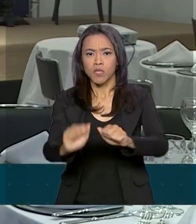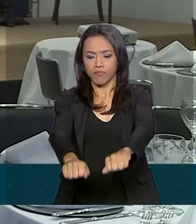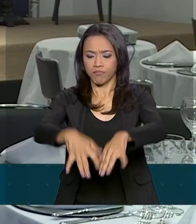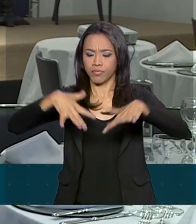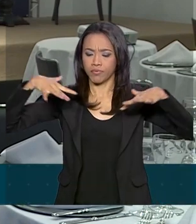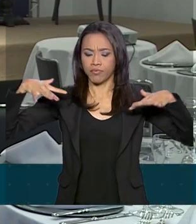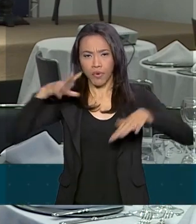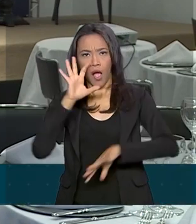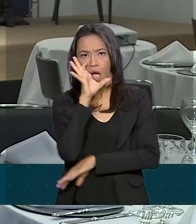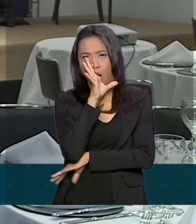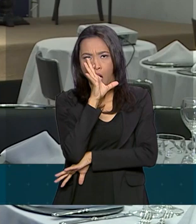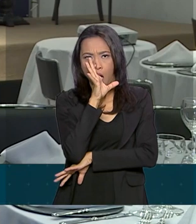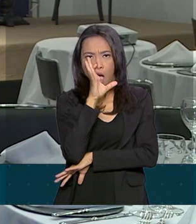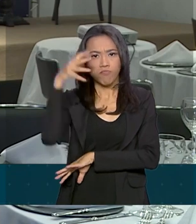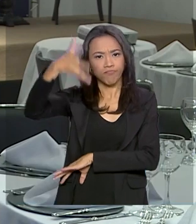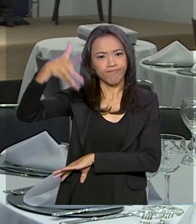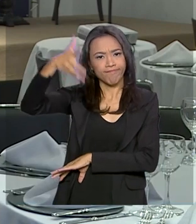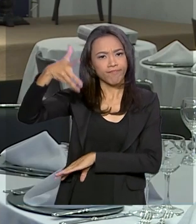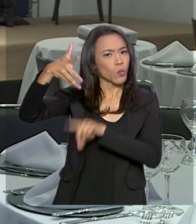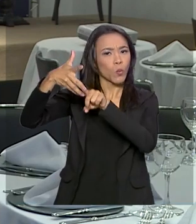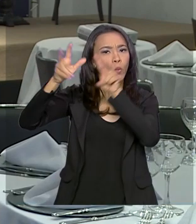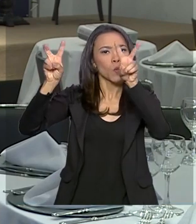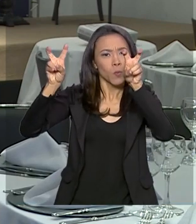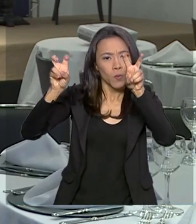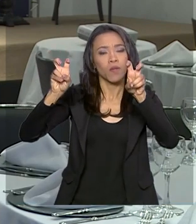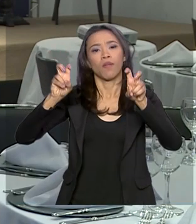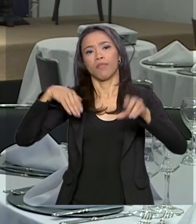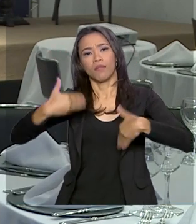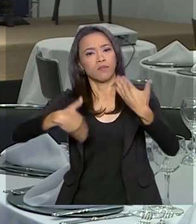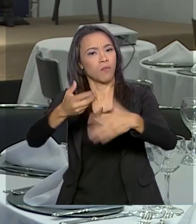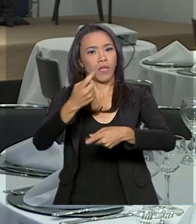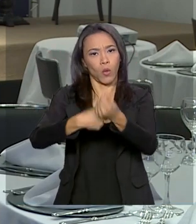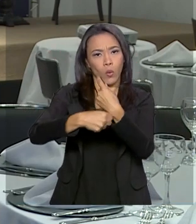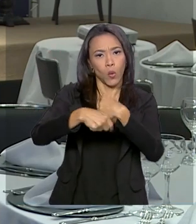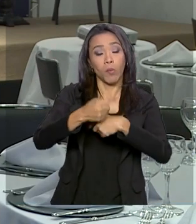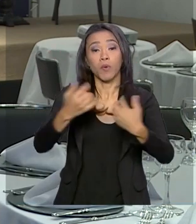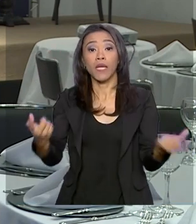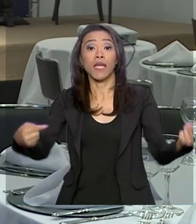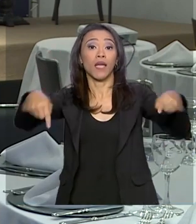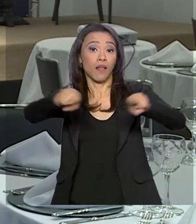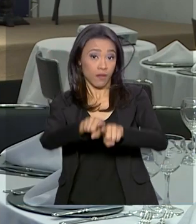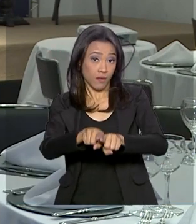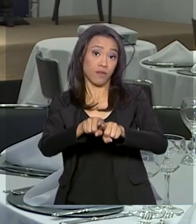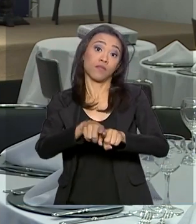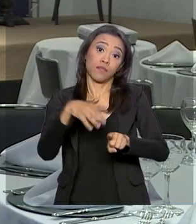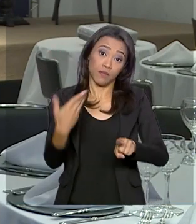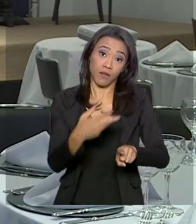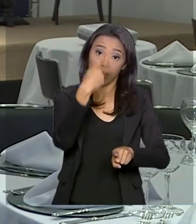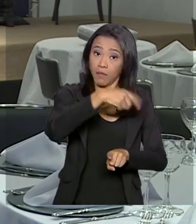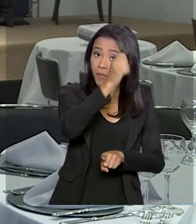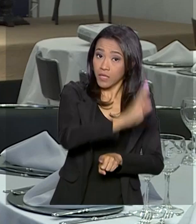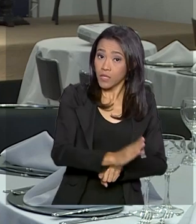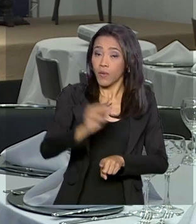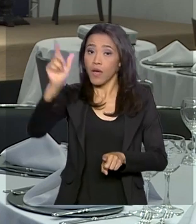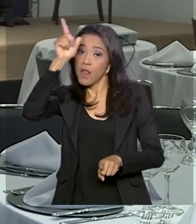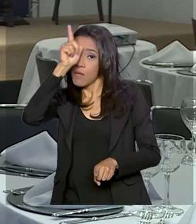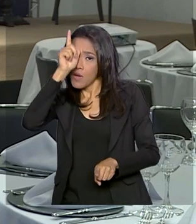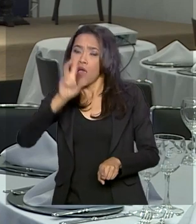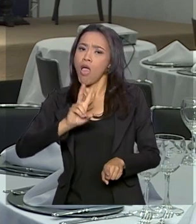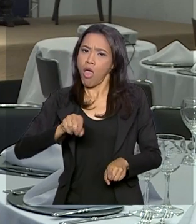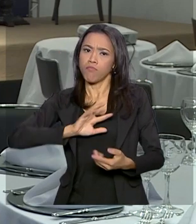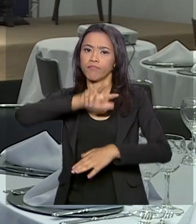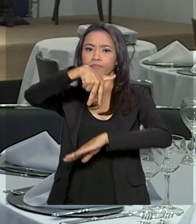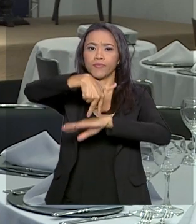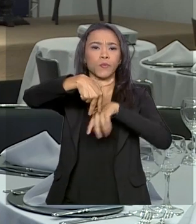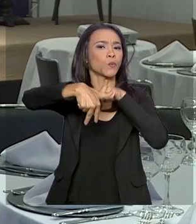palestra sobre o desenvolvimento econômico e a aliança bilateral na Câmara de Comércio Brasil-Alemanha. Essa palestra que vai ser ministrada